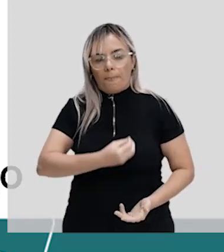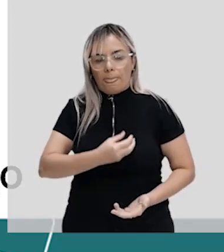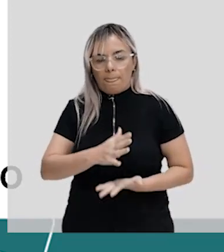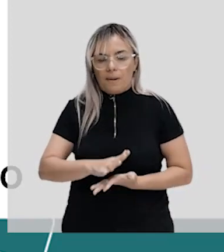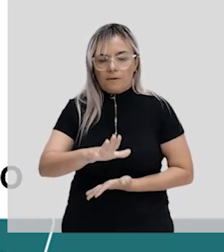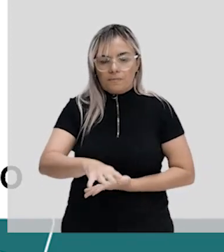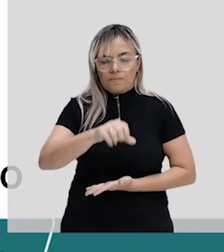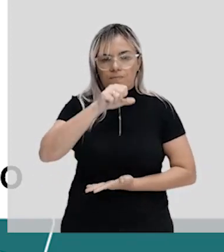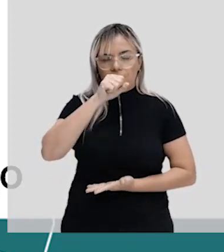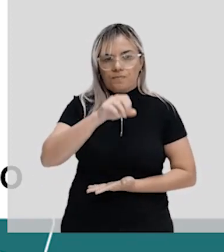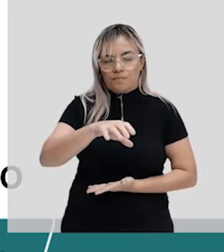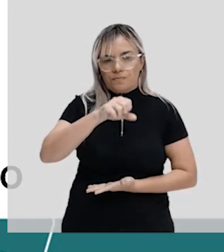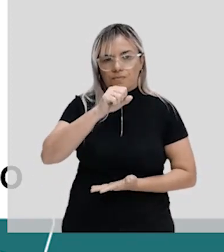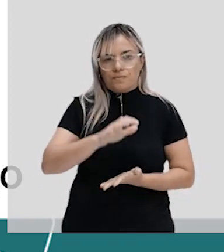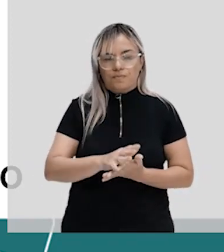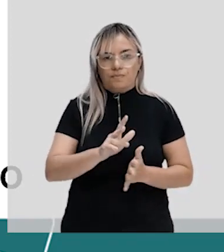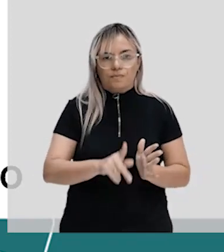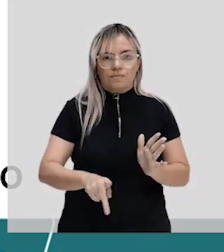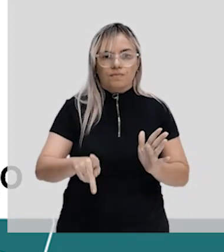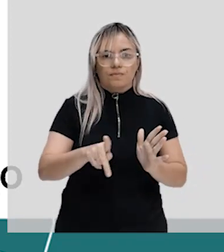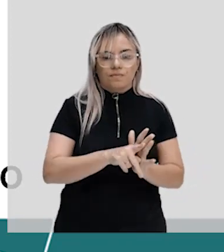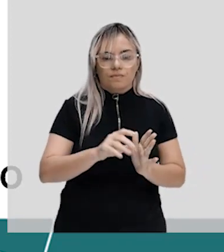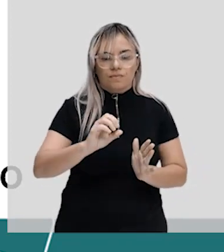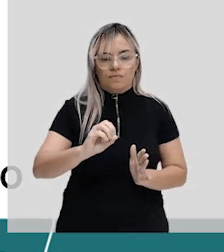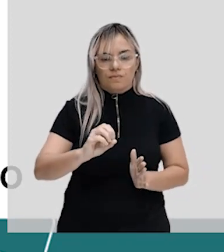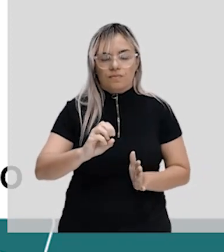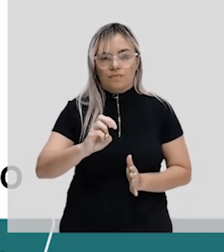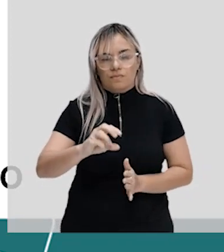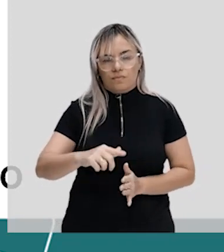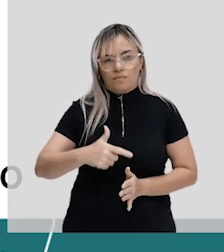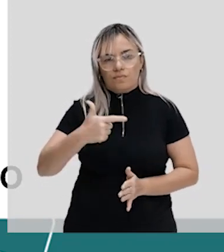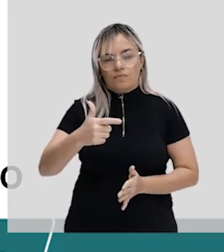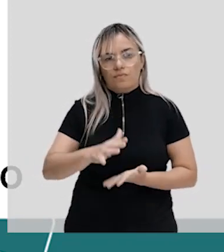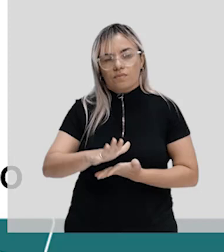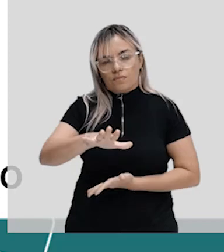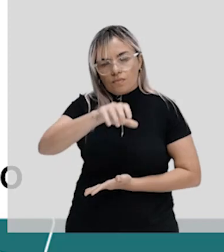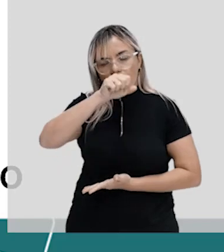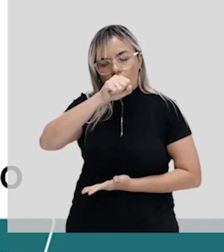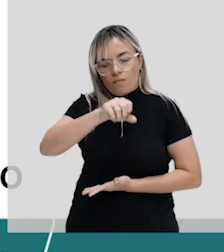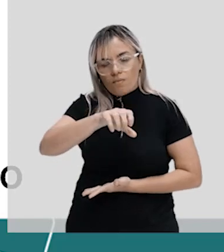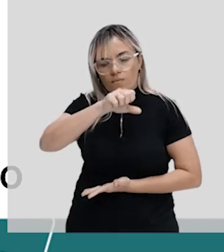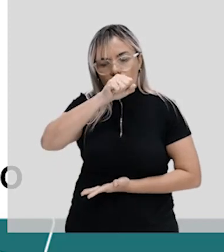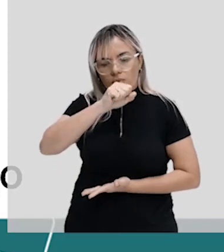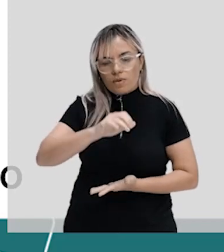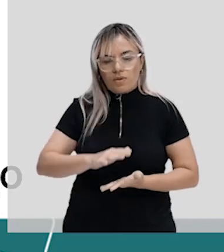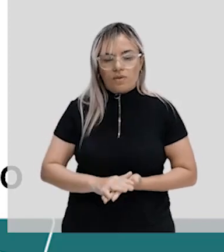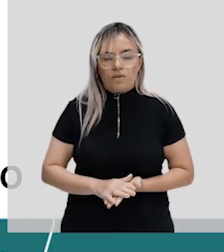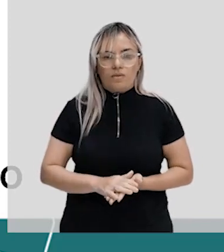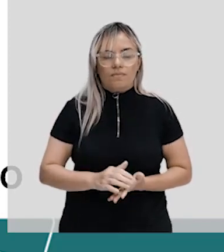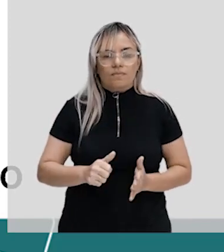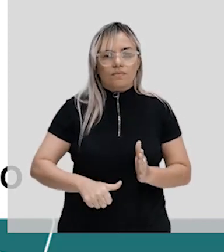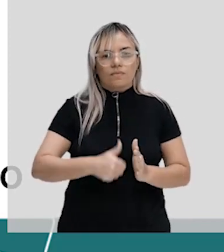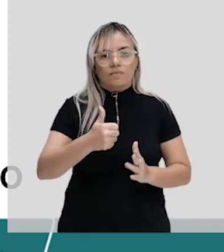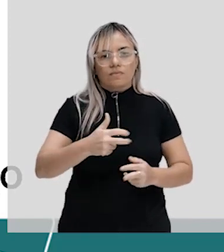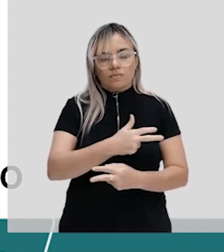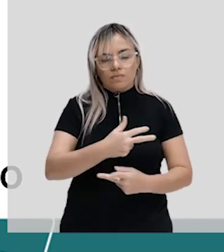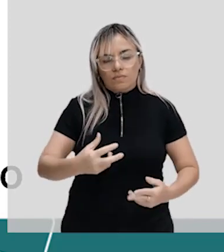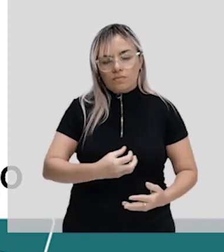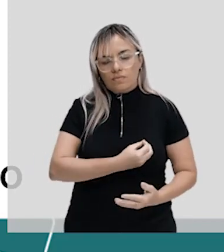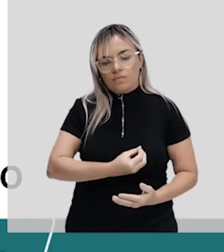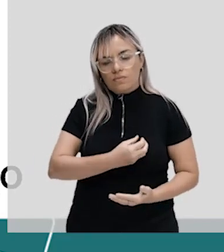ou seja, uma respiração que produz o oxigênio, aliás, que consome o oxigênio, Os primeiros seres vivos só puderam existir